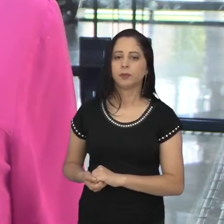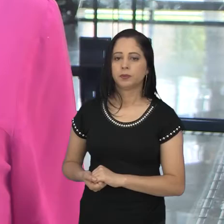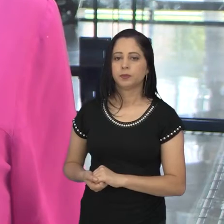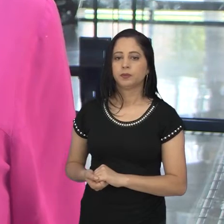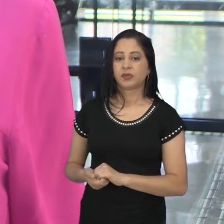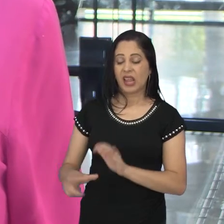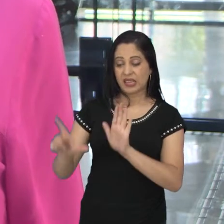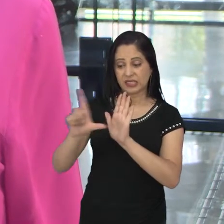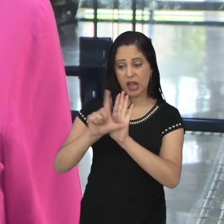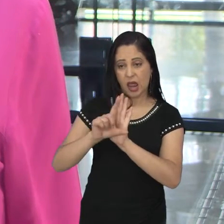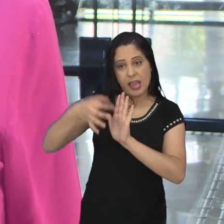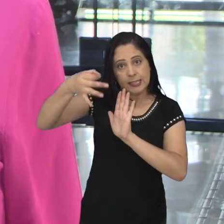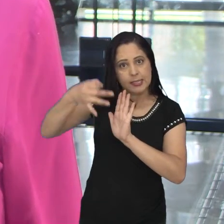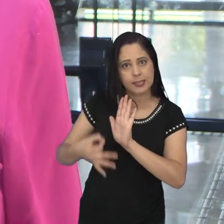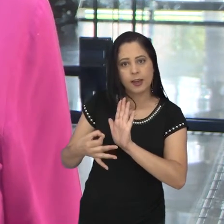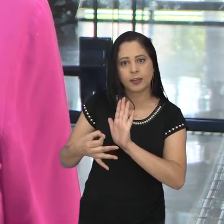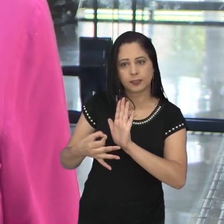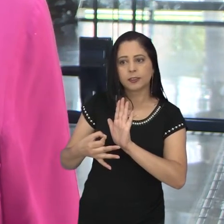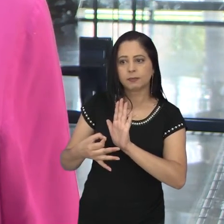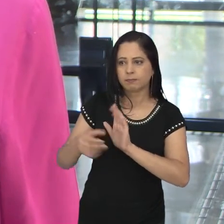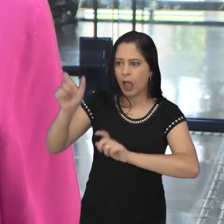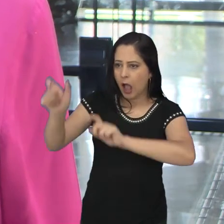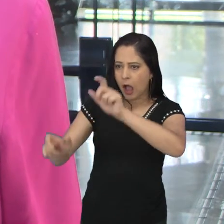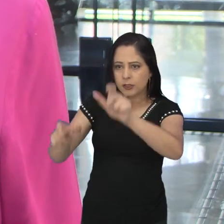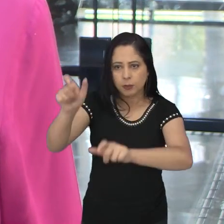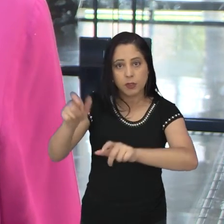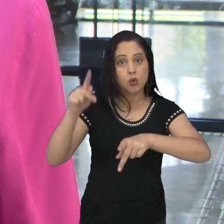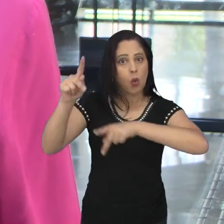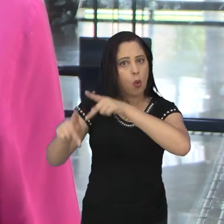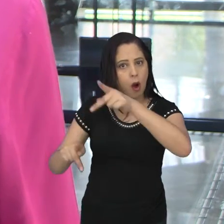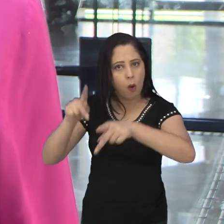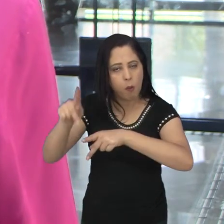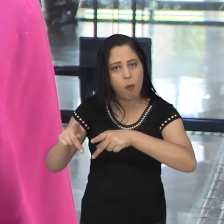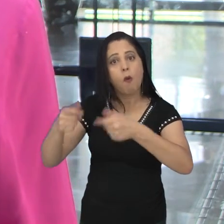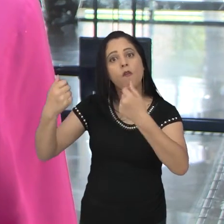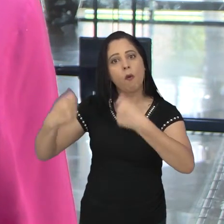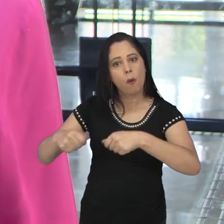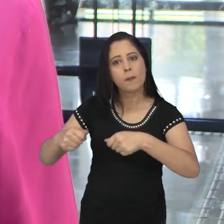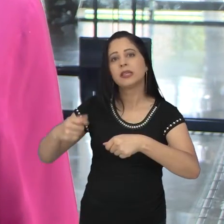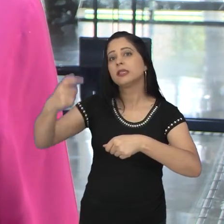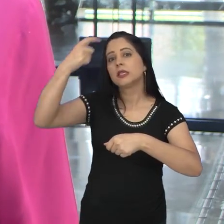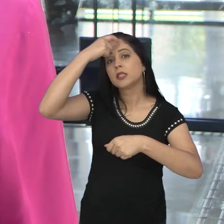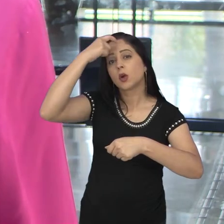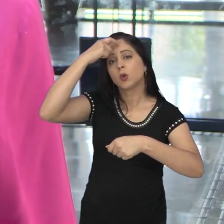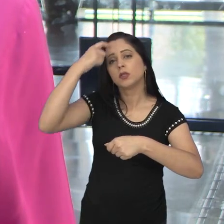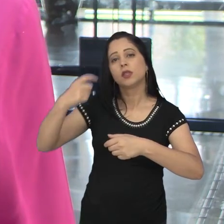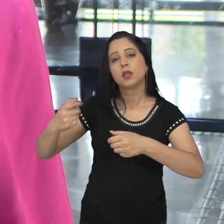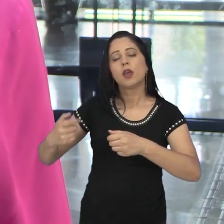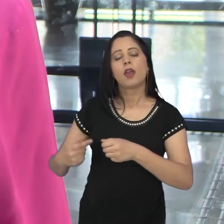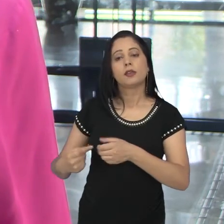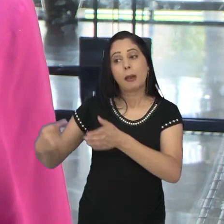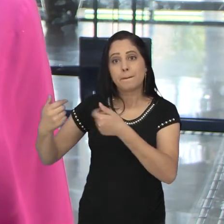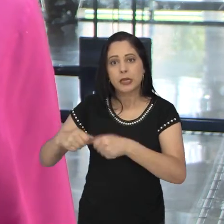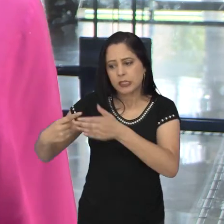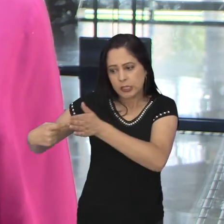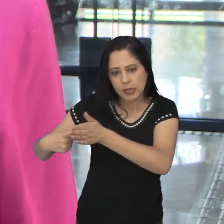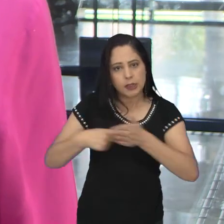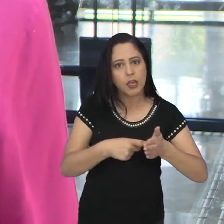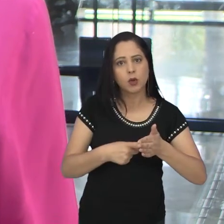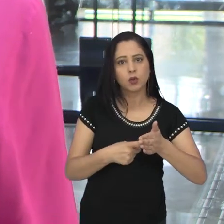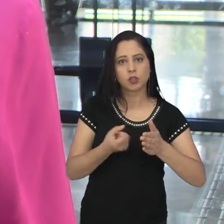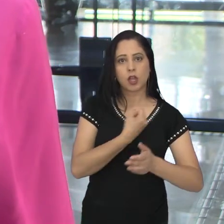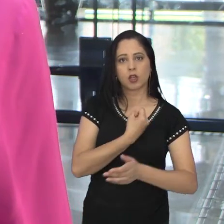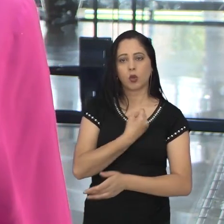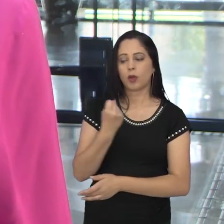Essa lei para ter eficácia precisa ter participação popular, precisa ter a denúncia no 5-6,